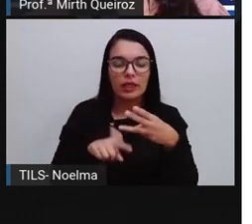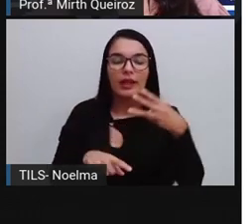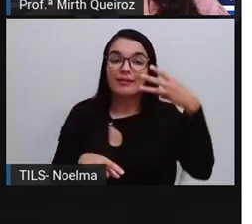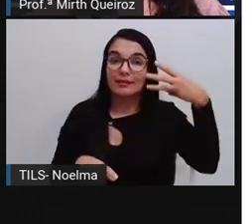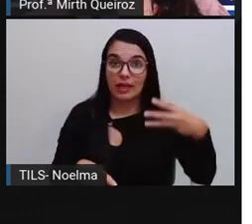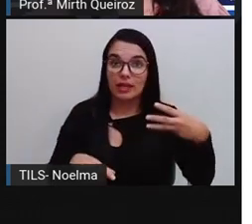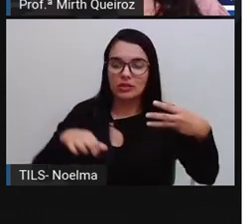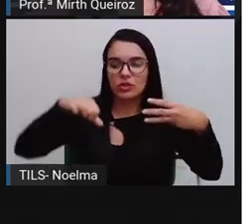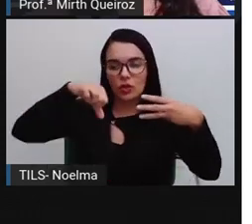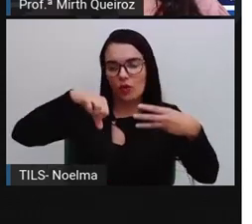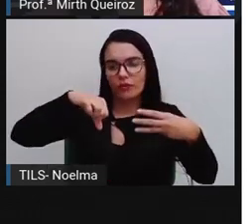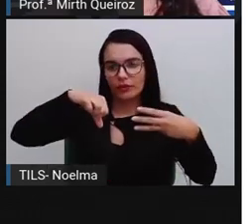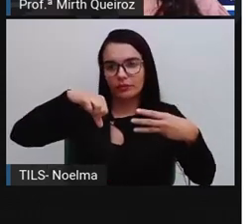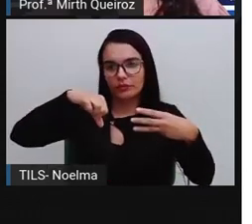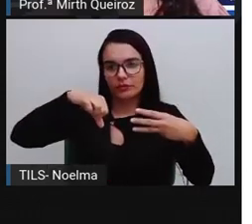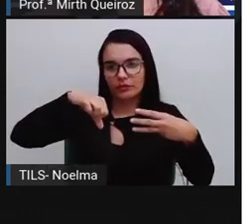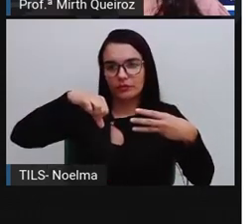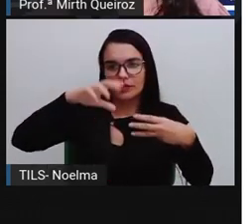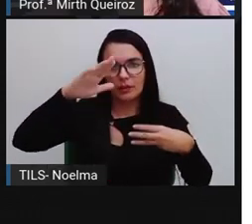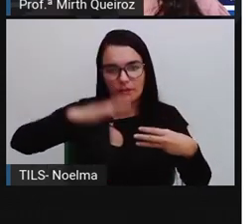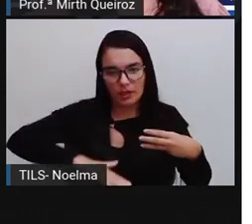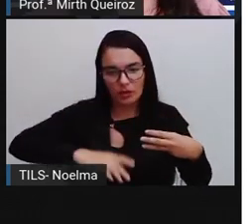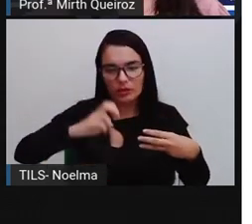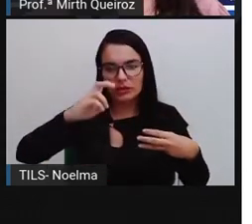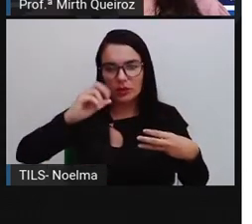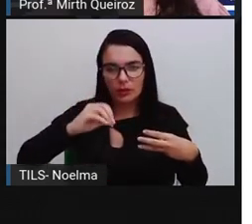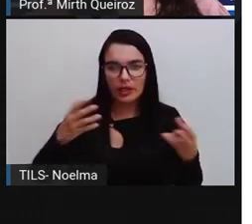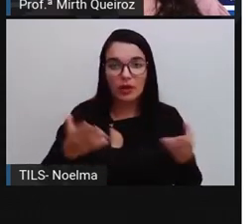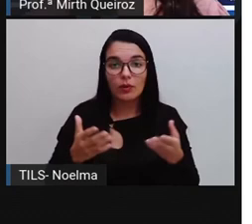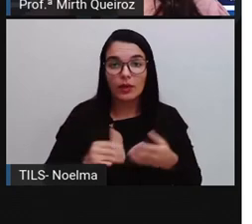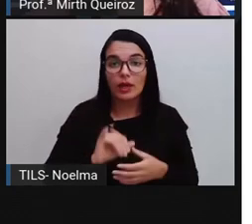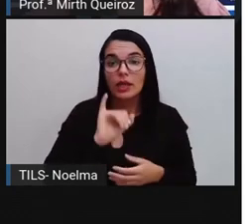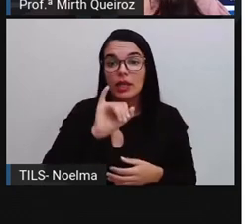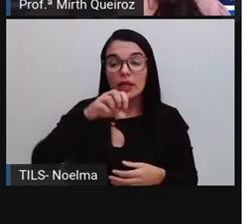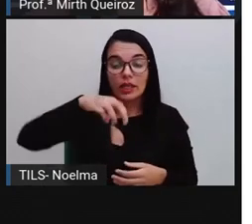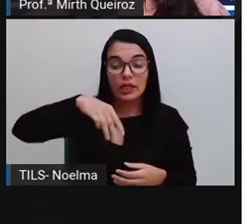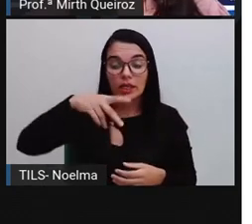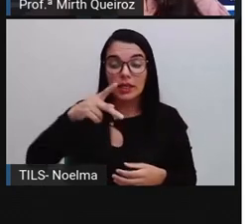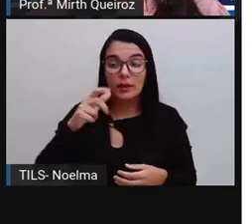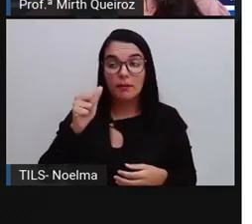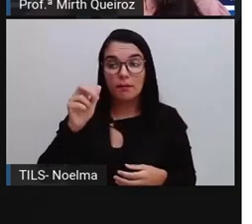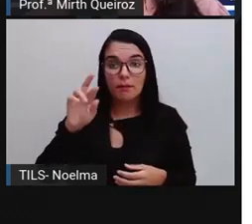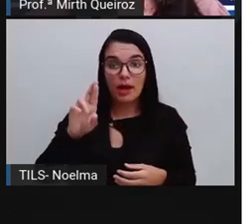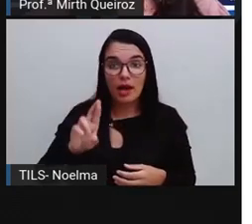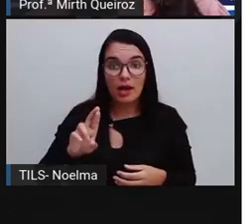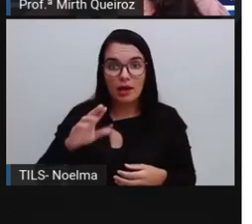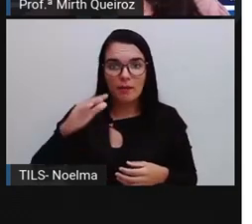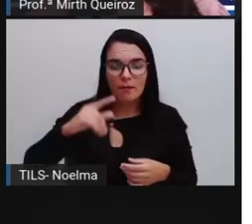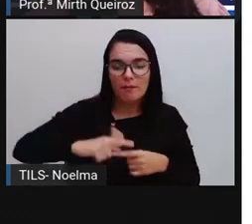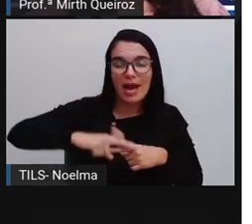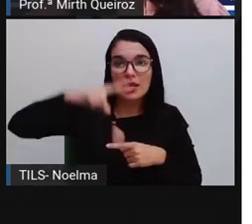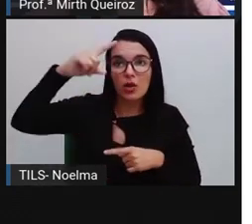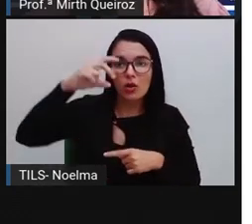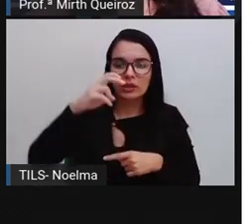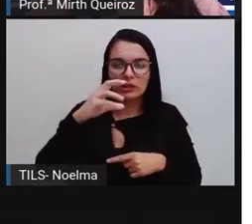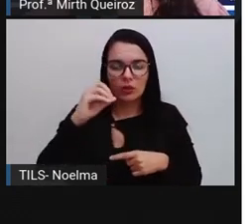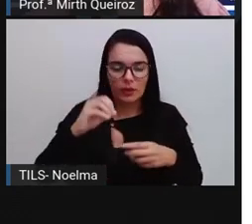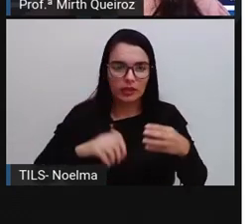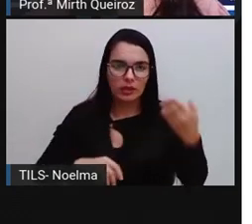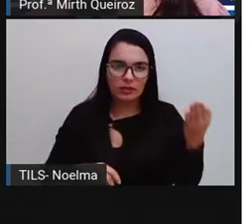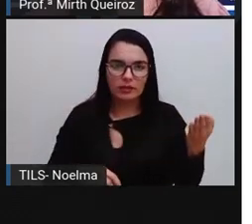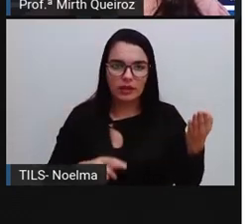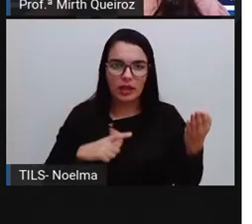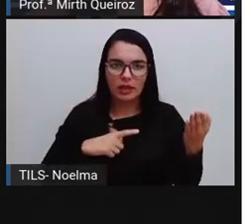nove, né? Menor que cinquenta. Quais as chances da gente tirar um número ímpar maior que cinquenta?